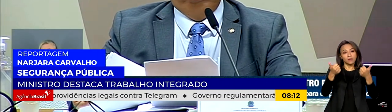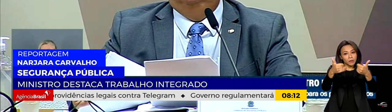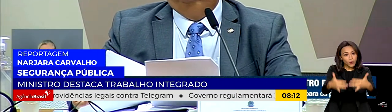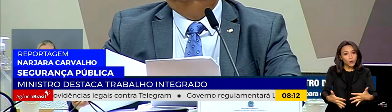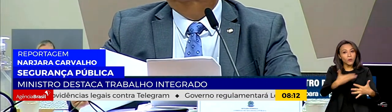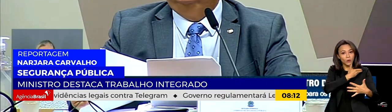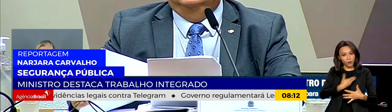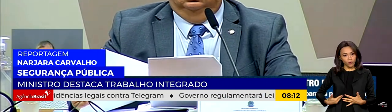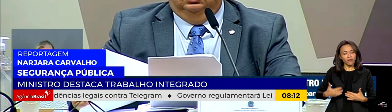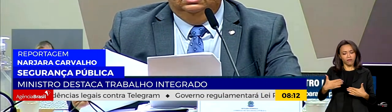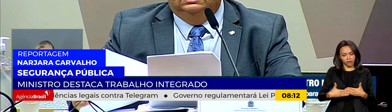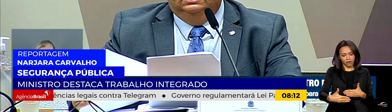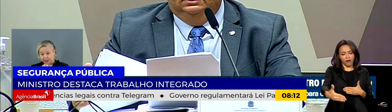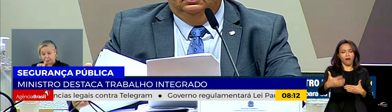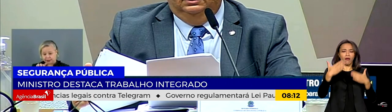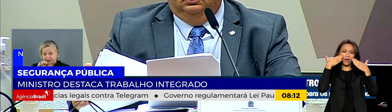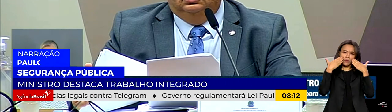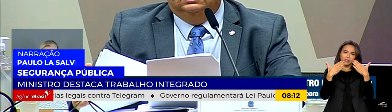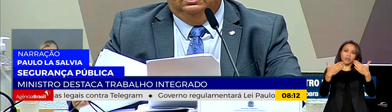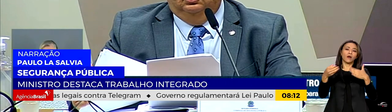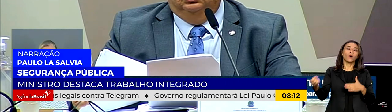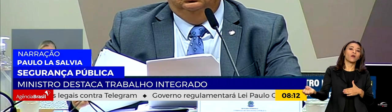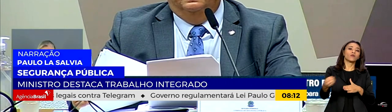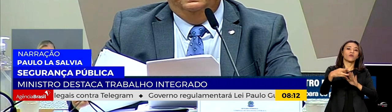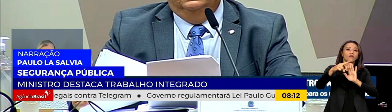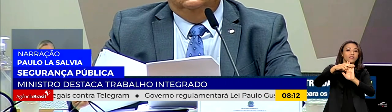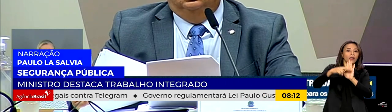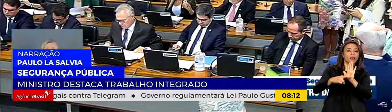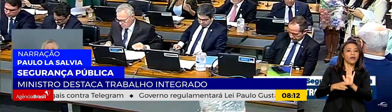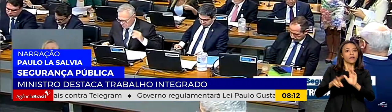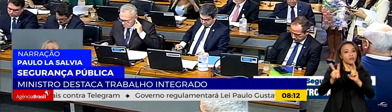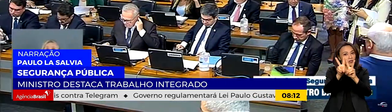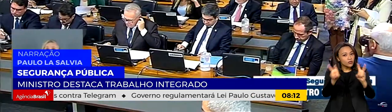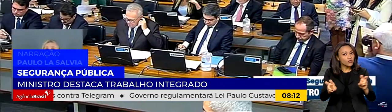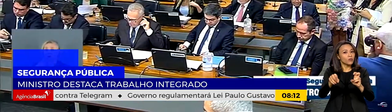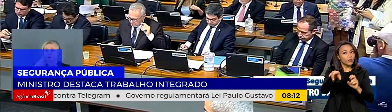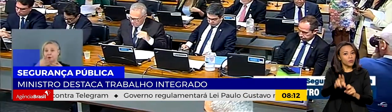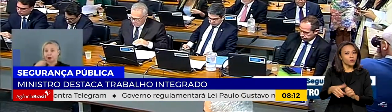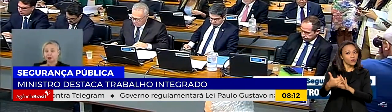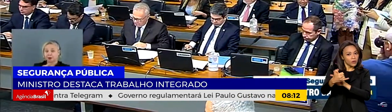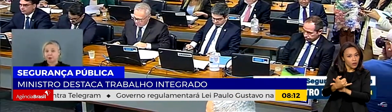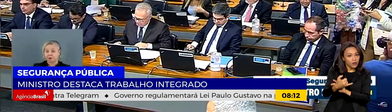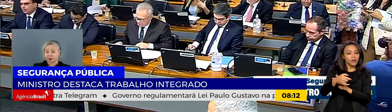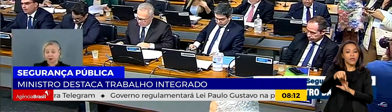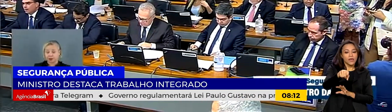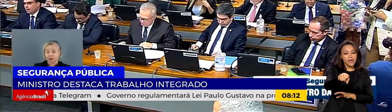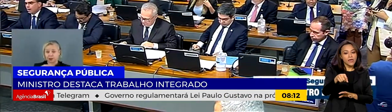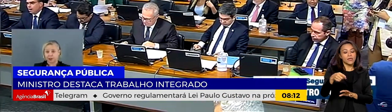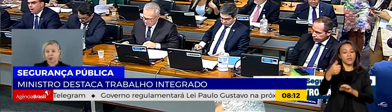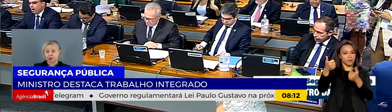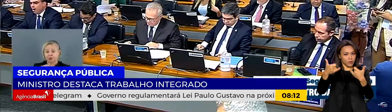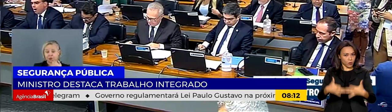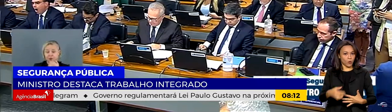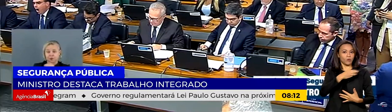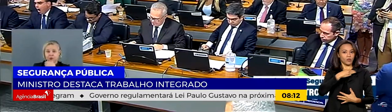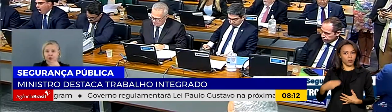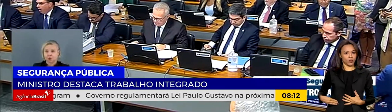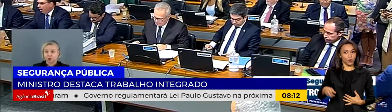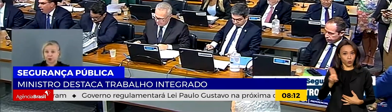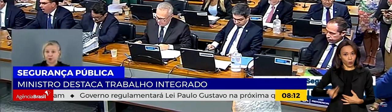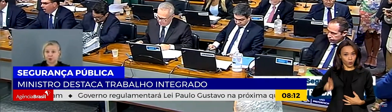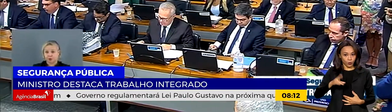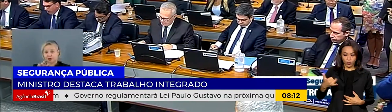governo vai apresentar um novo marco regulatório sobre o tema. De acordo com o Flávio Dino, o número de armas de uso